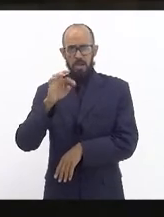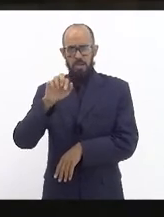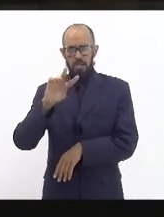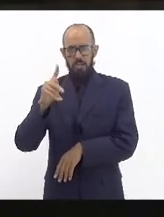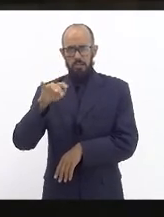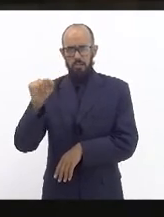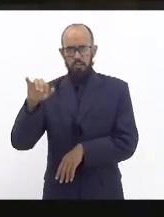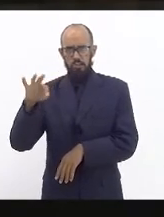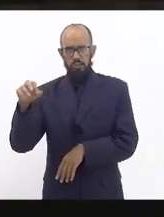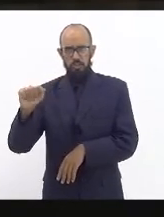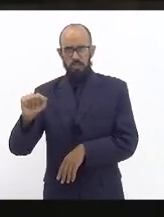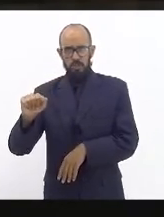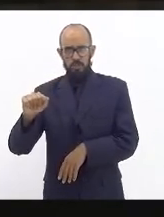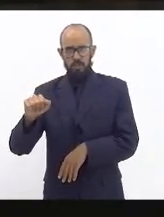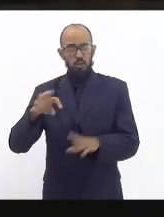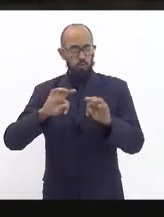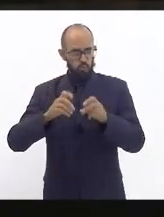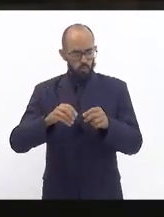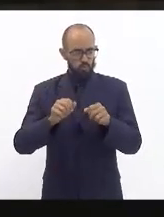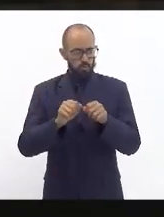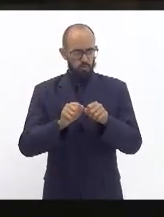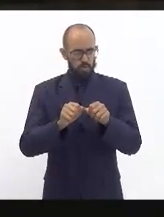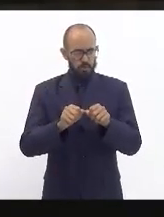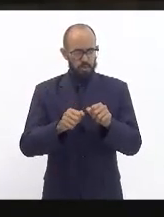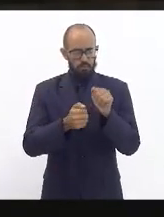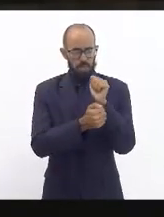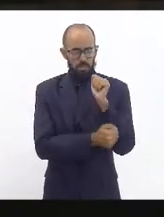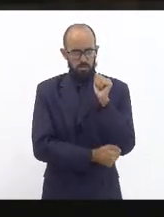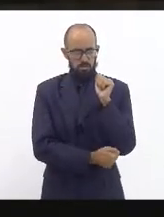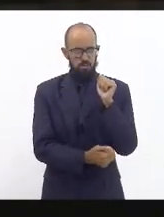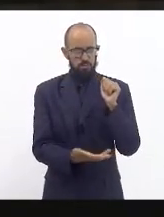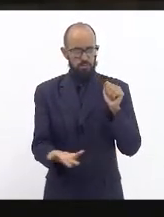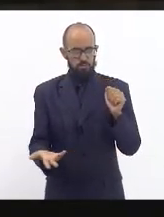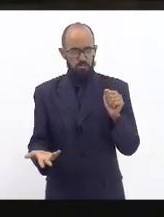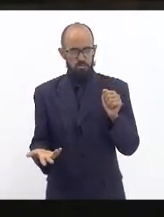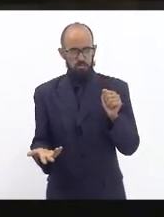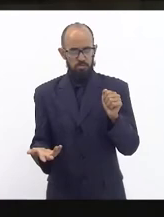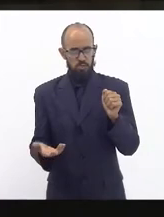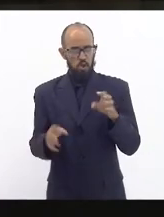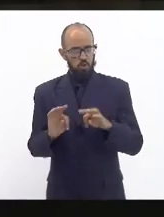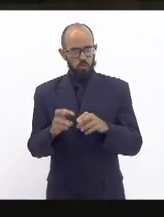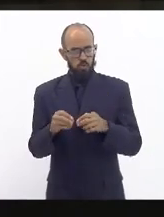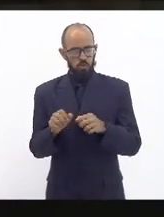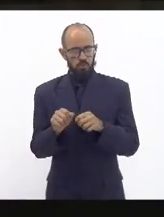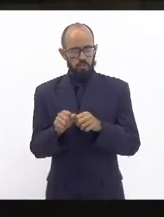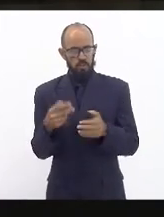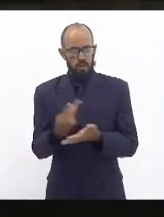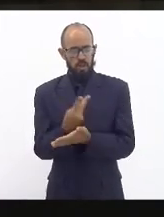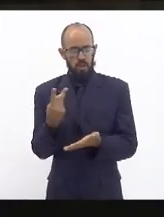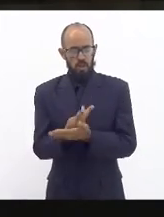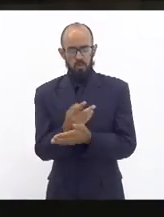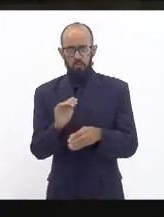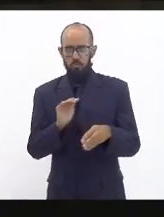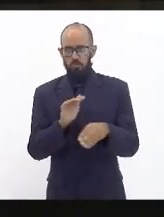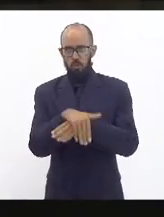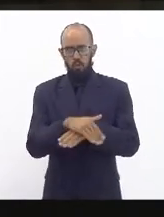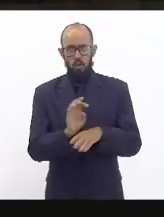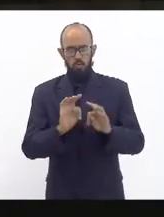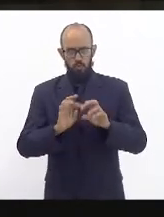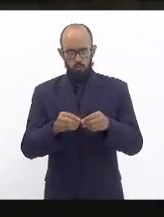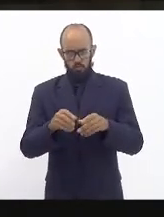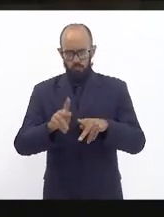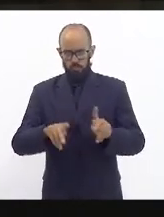tudo para dar cagada tudo para dar errado passam por cima da discussão ambiental passam por cima da